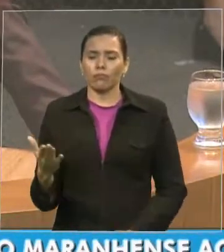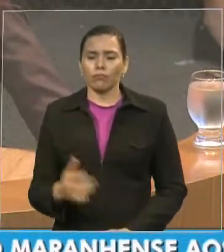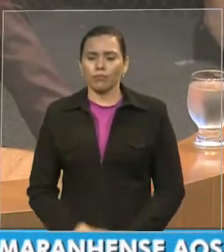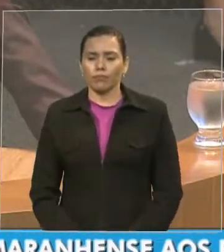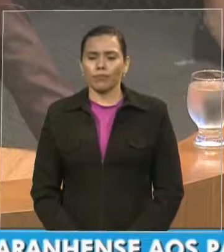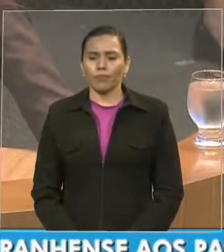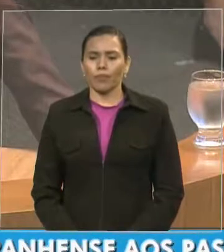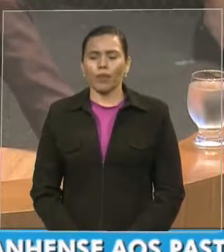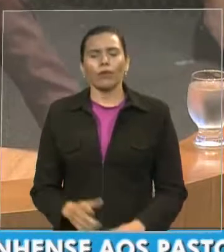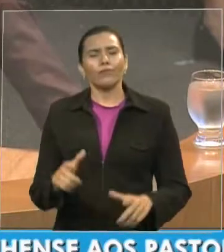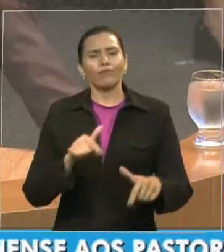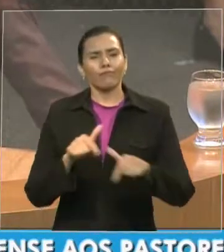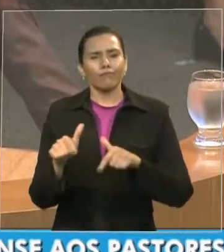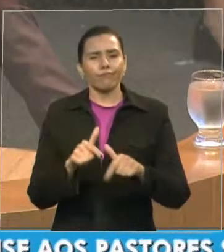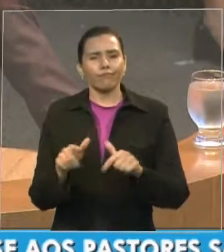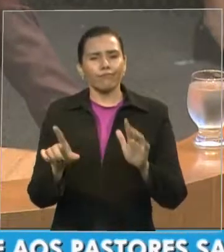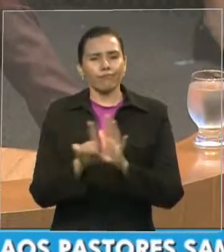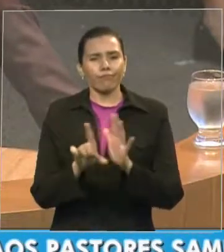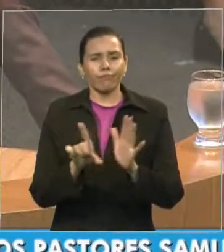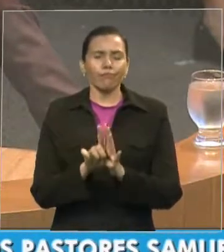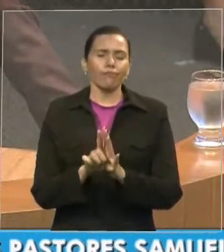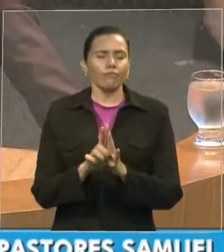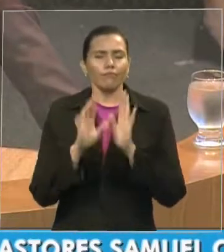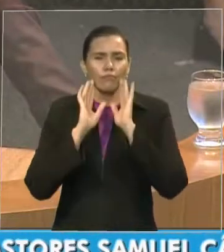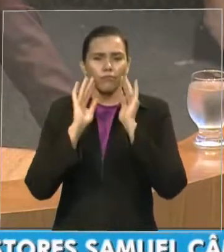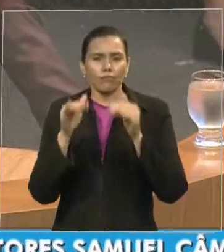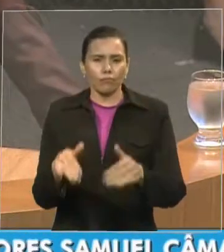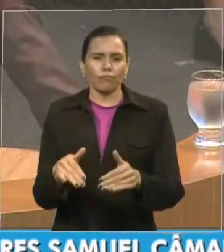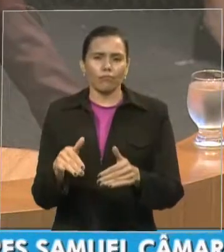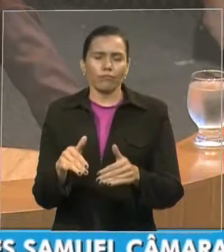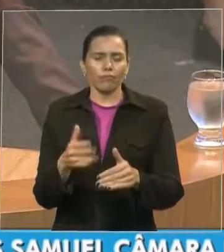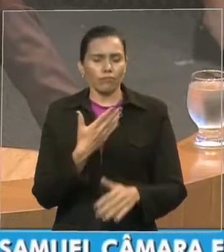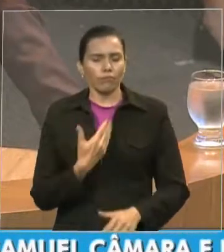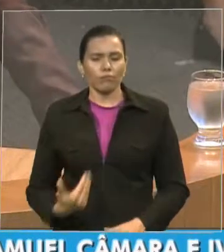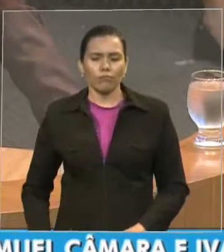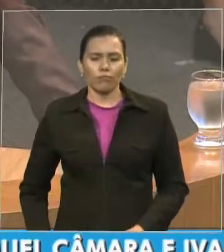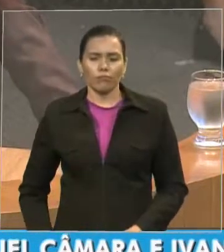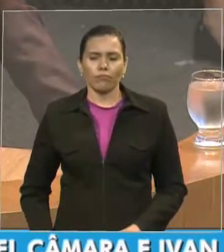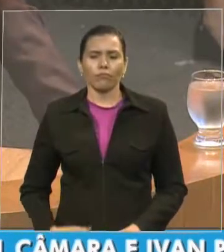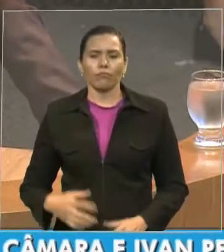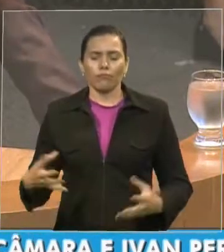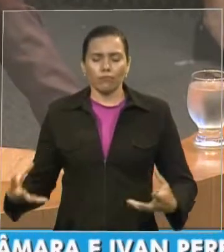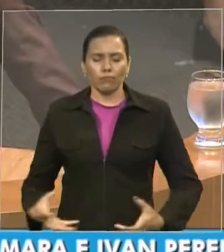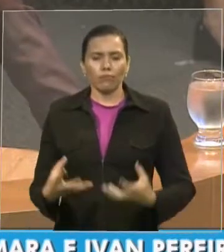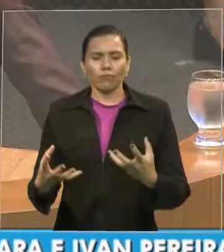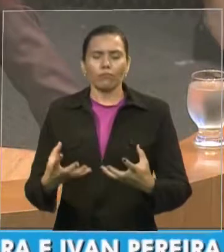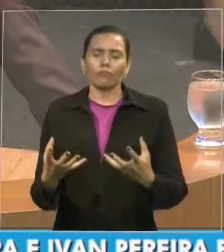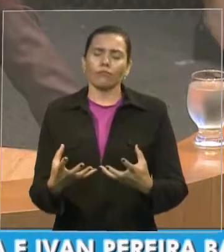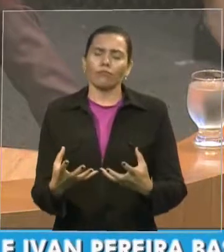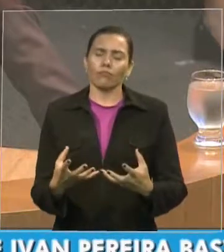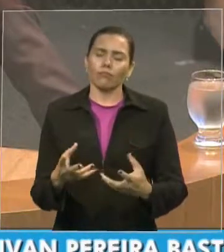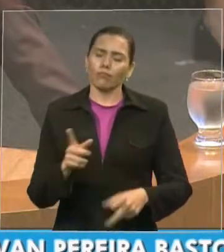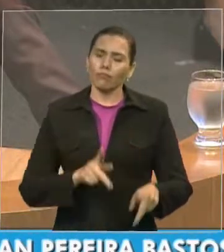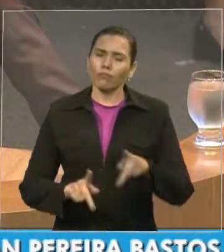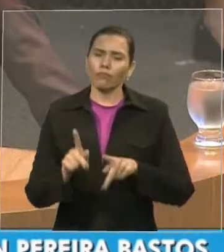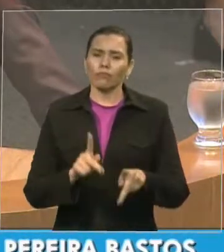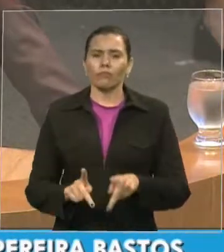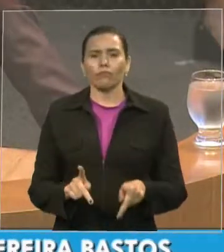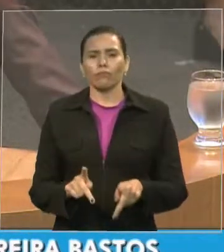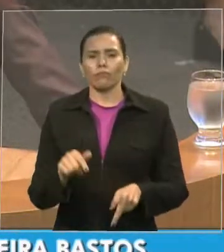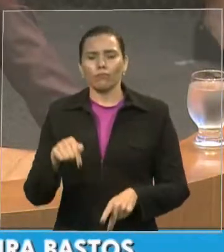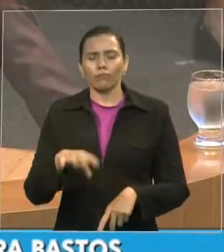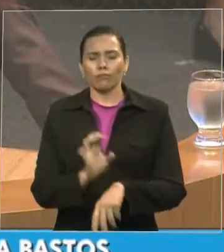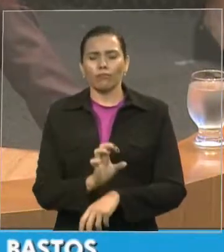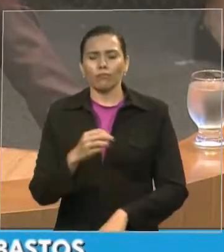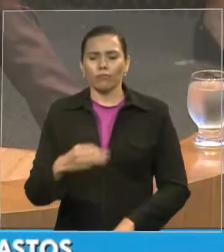governamentais que são voltadas para a melhoria do nosso povo da nossa gente e também com